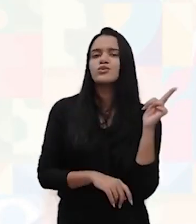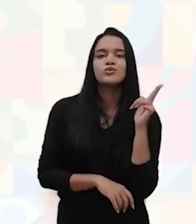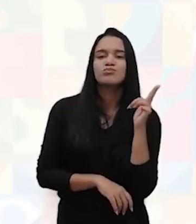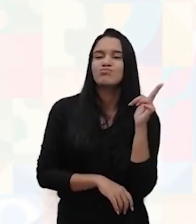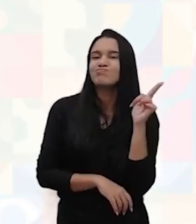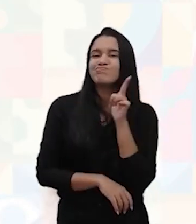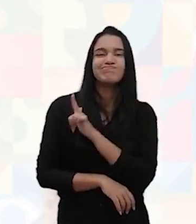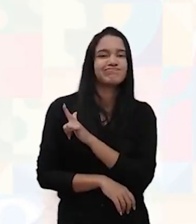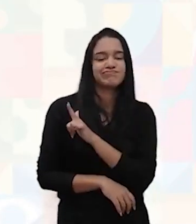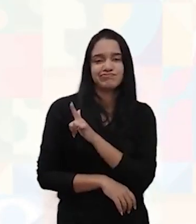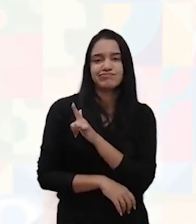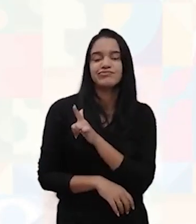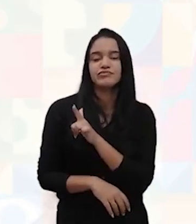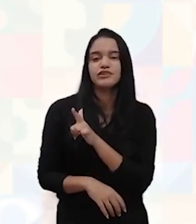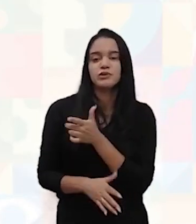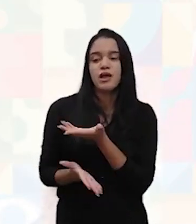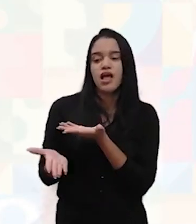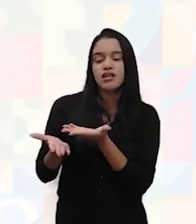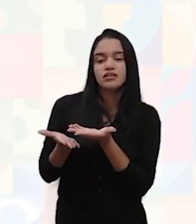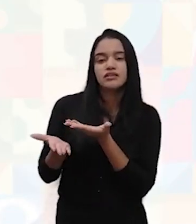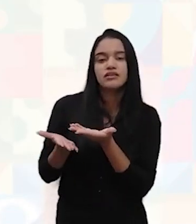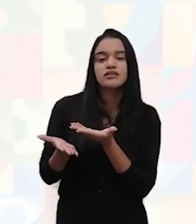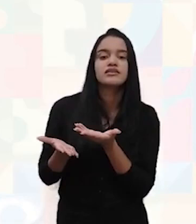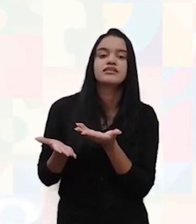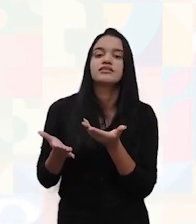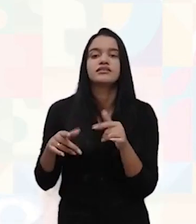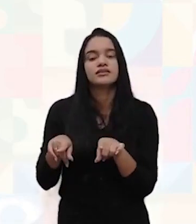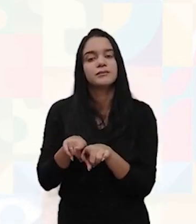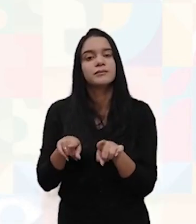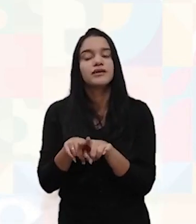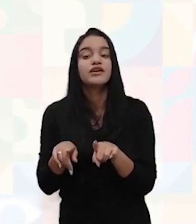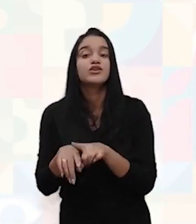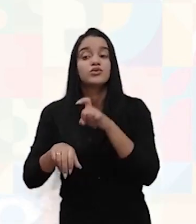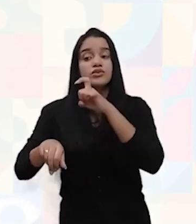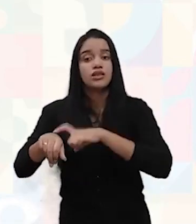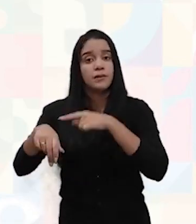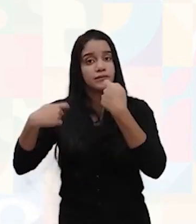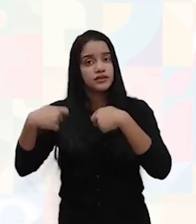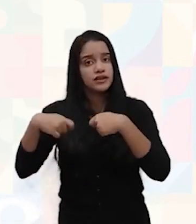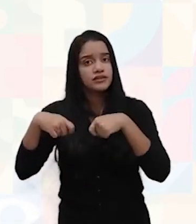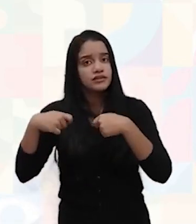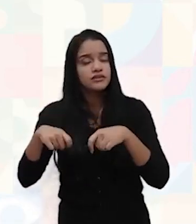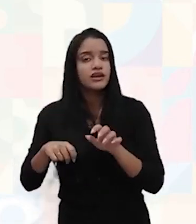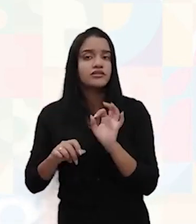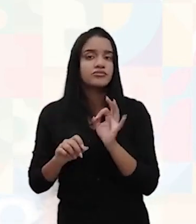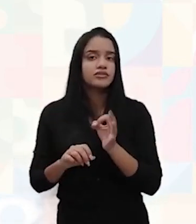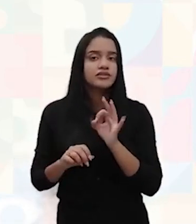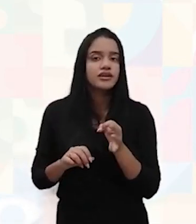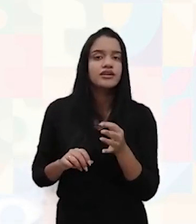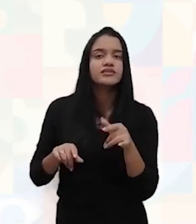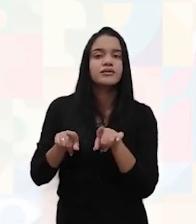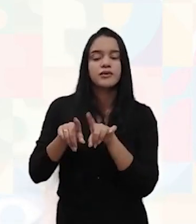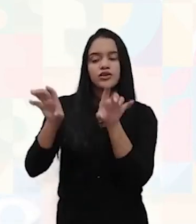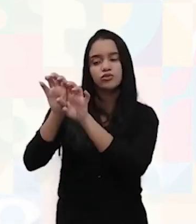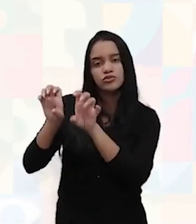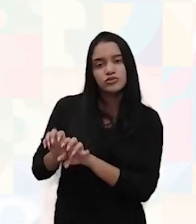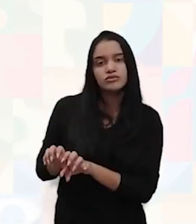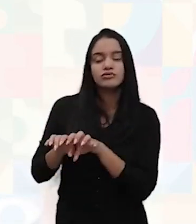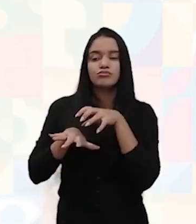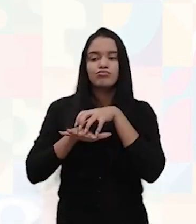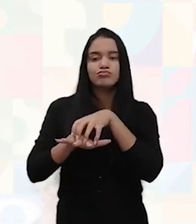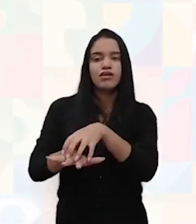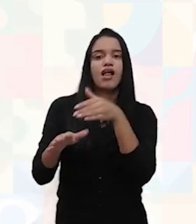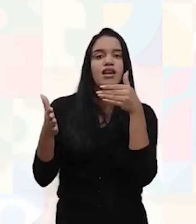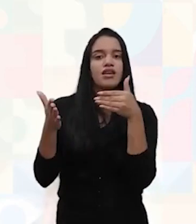atender a contento, com o tempo necessário, o tempo demandado, devido a uma infraestrutura de transporte muito